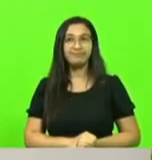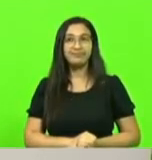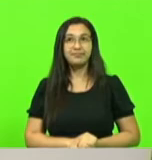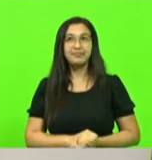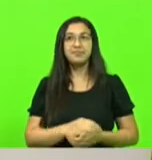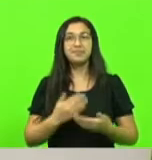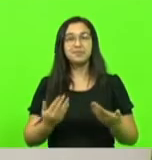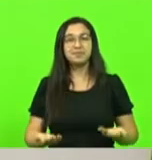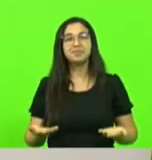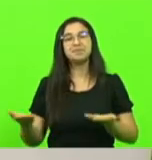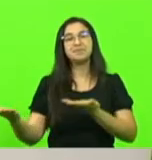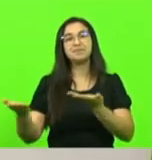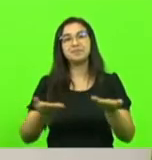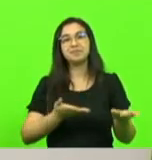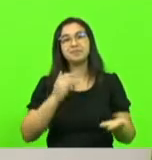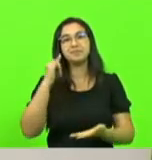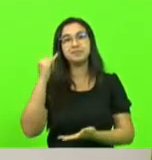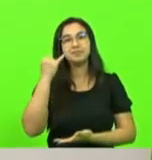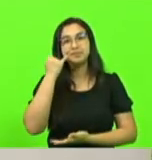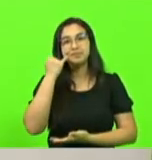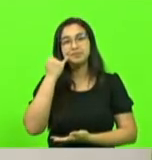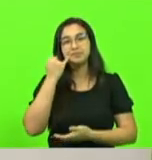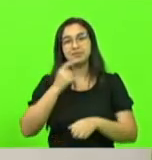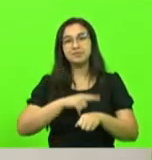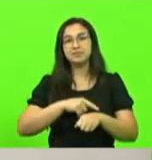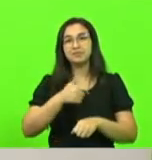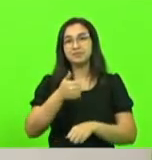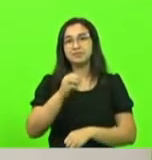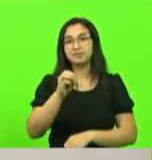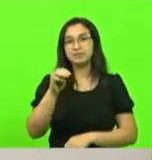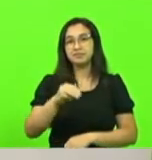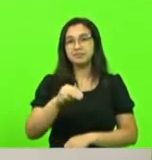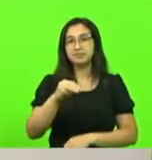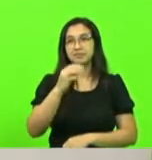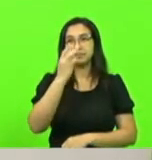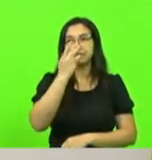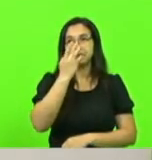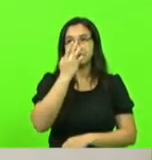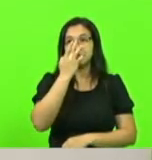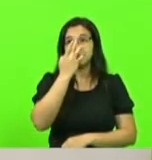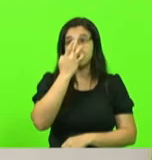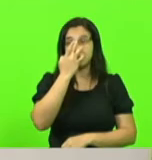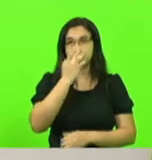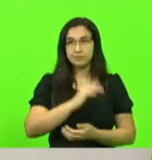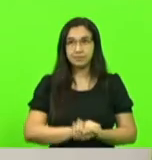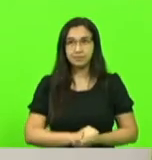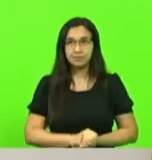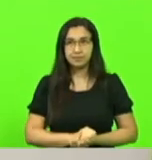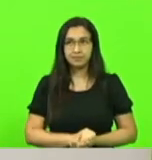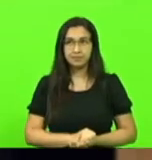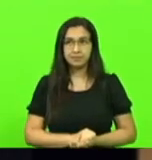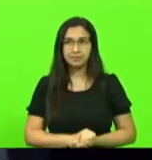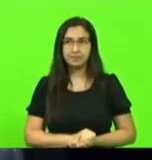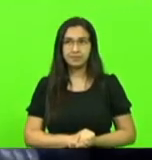sim, deputado Gessé Lopes, Vossa Excelência, será dez minutos, deputado. Obrigado, presidente. Eu tenho